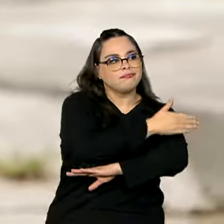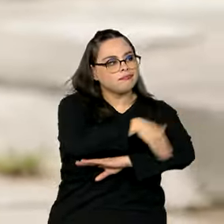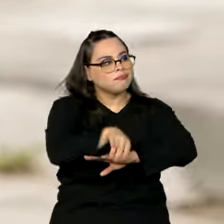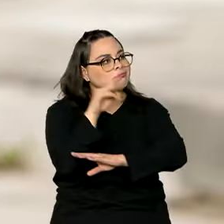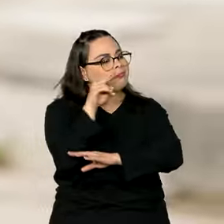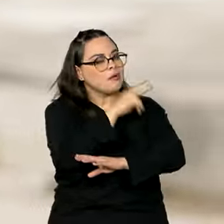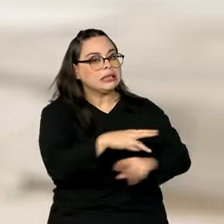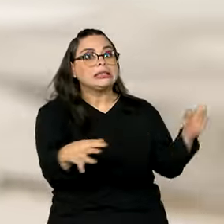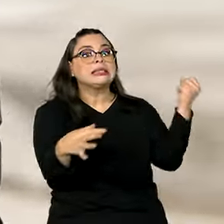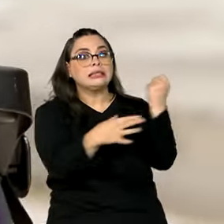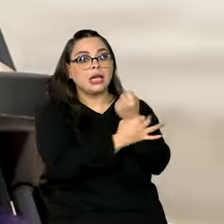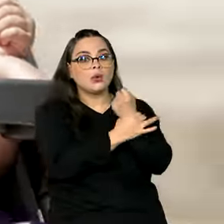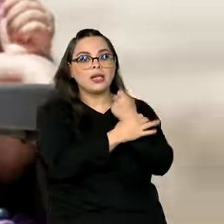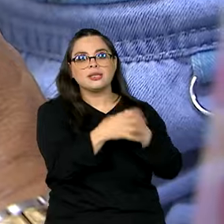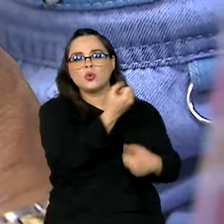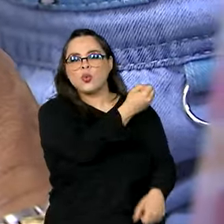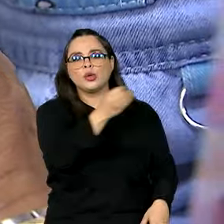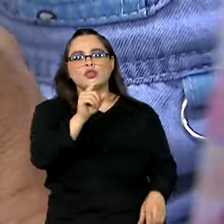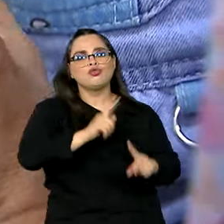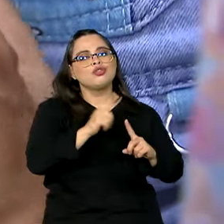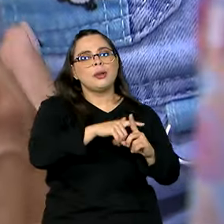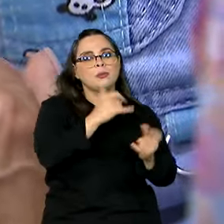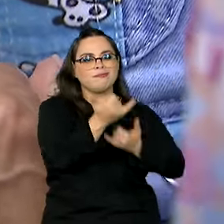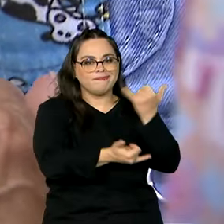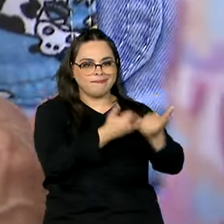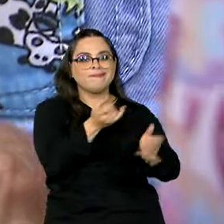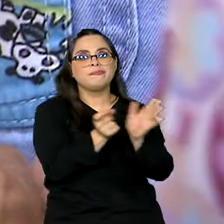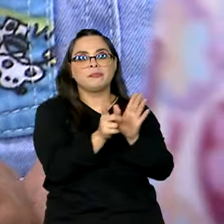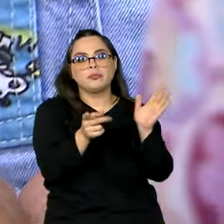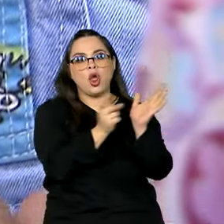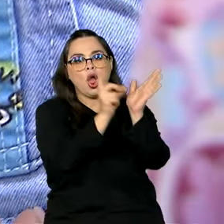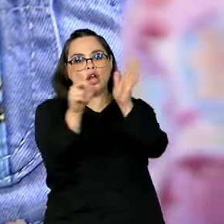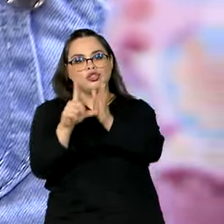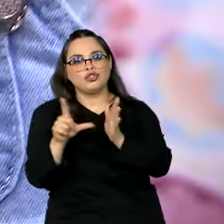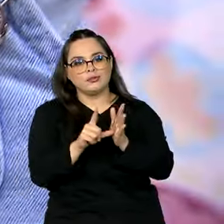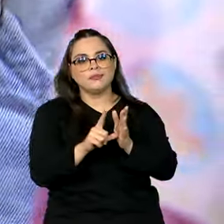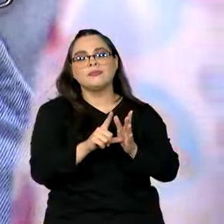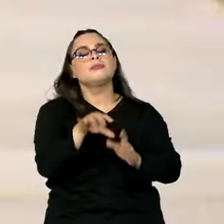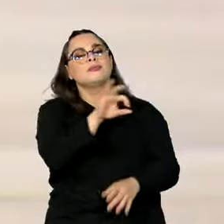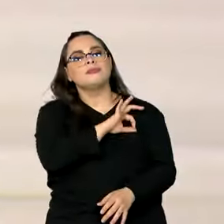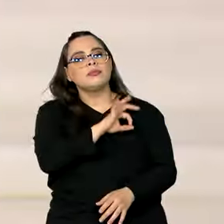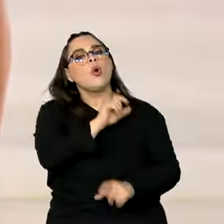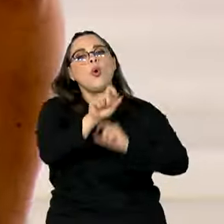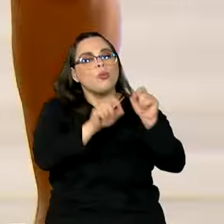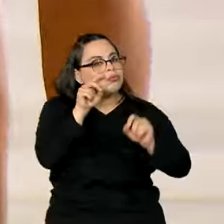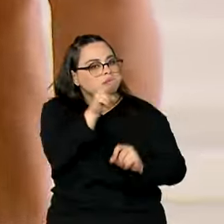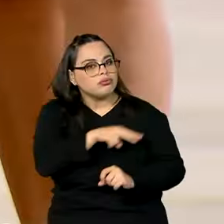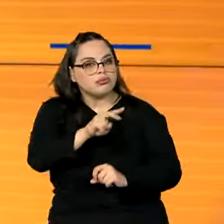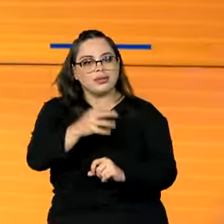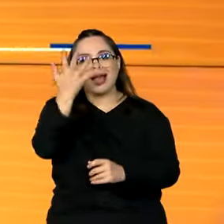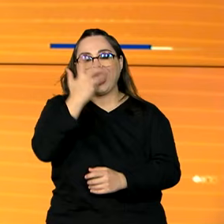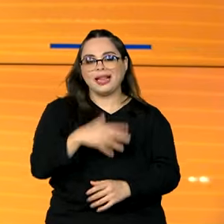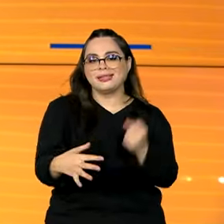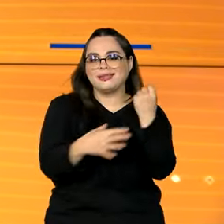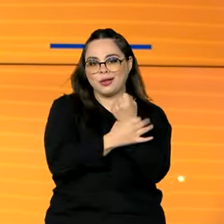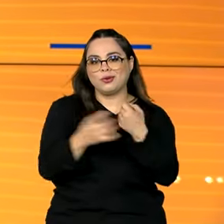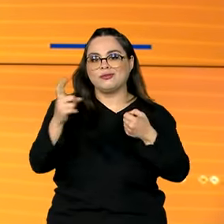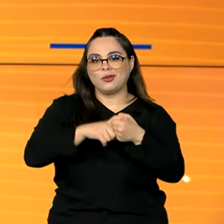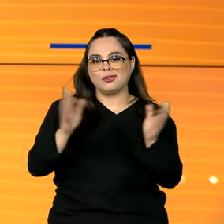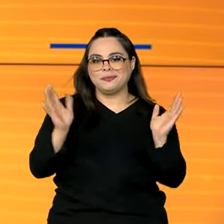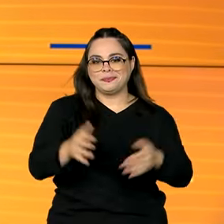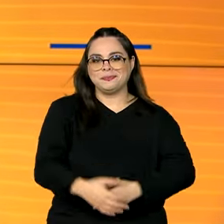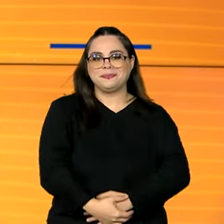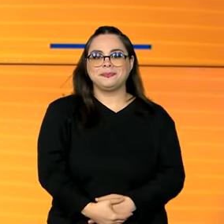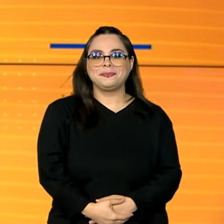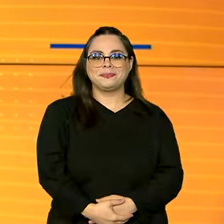verificar a segurança de 800 brinquedos vendidos pelo comércio. É a Operação Criança Segura. A gente volta